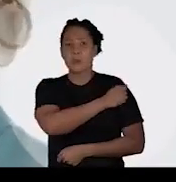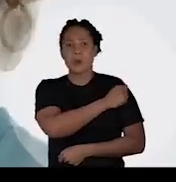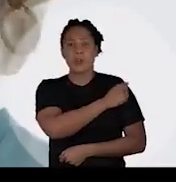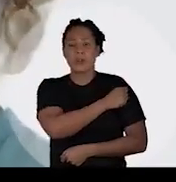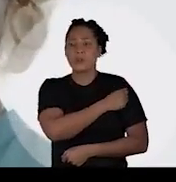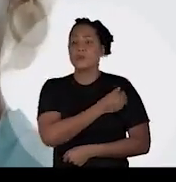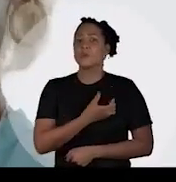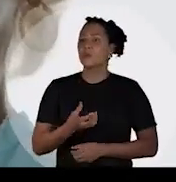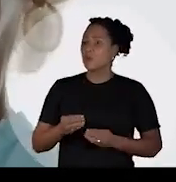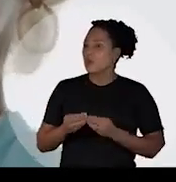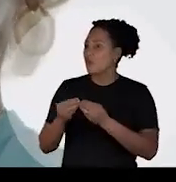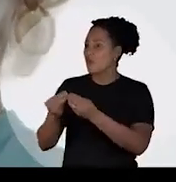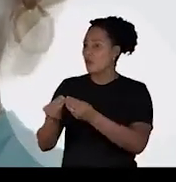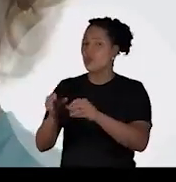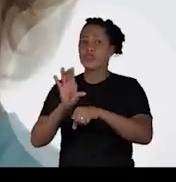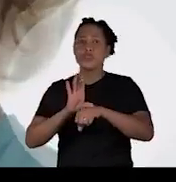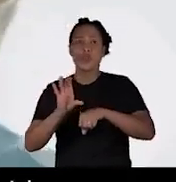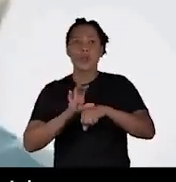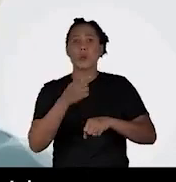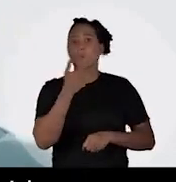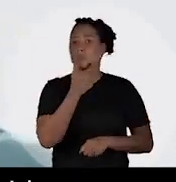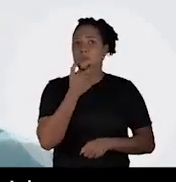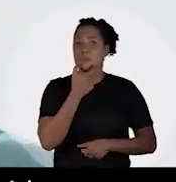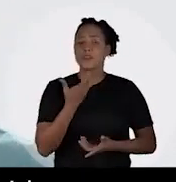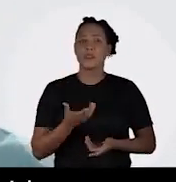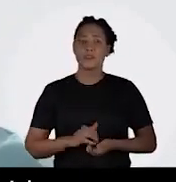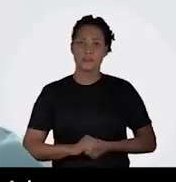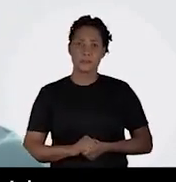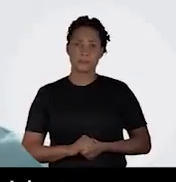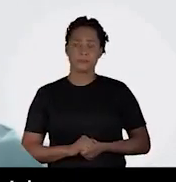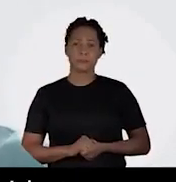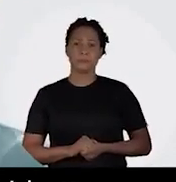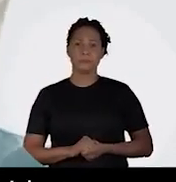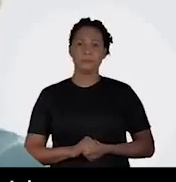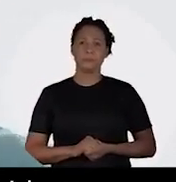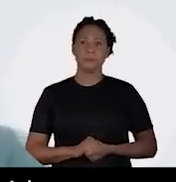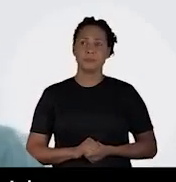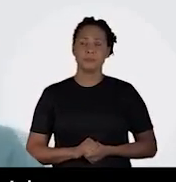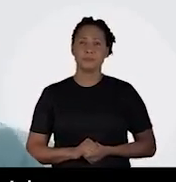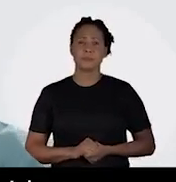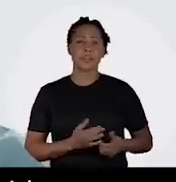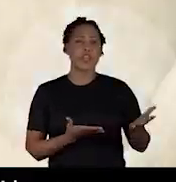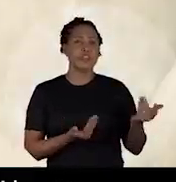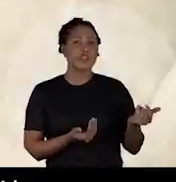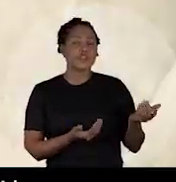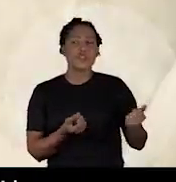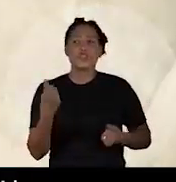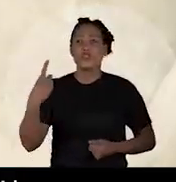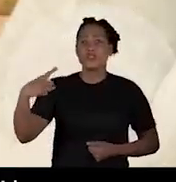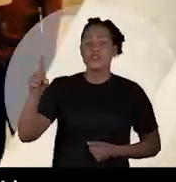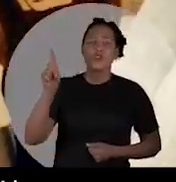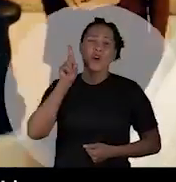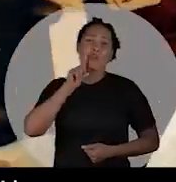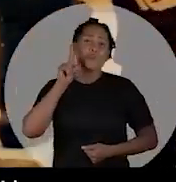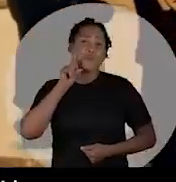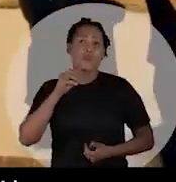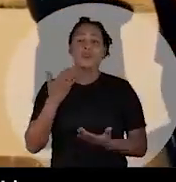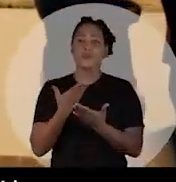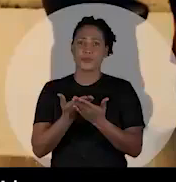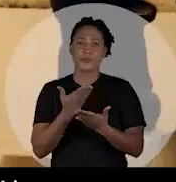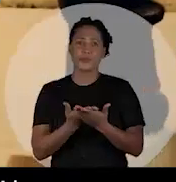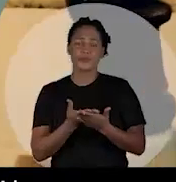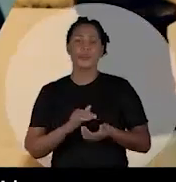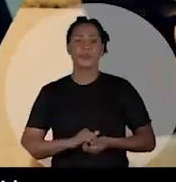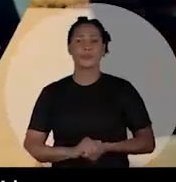olha Dona Ione, ele é tão bom para estudar que se a senhora quiser eu tenho um curso de inglês na minha casa. Ainda jovem, Linoberg já